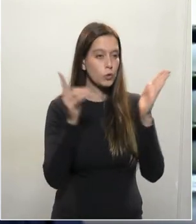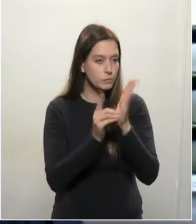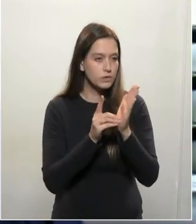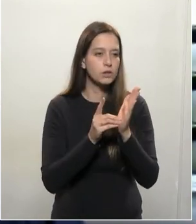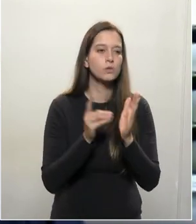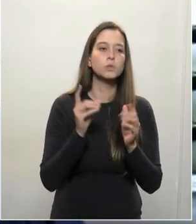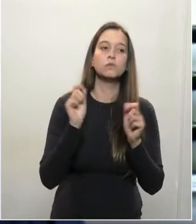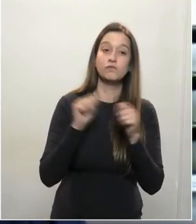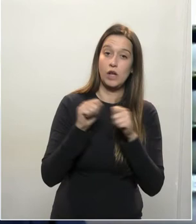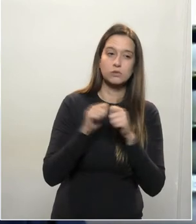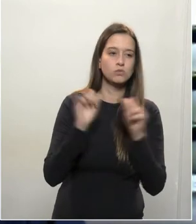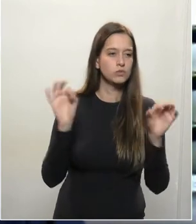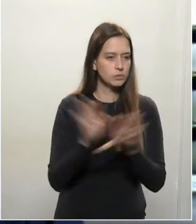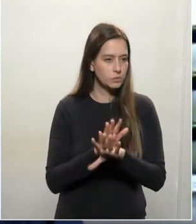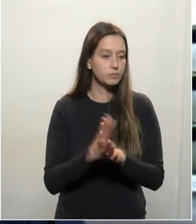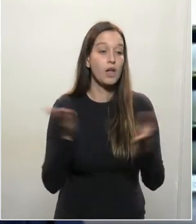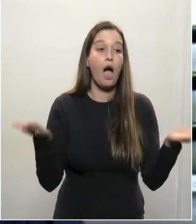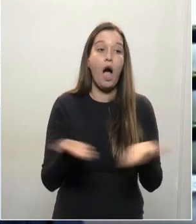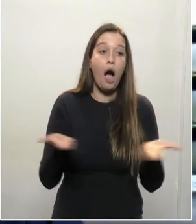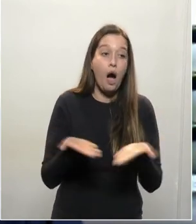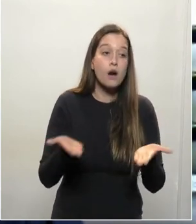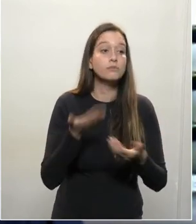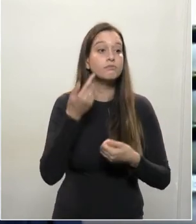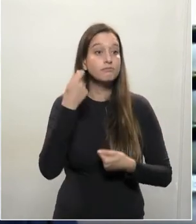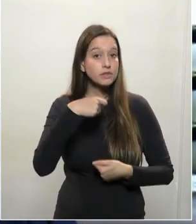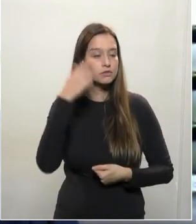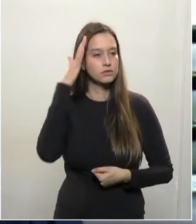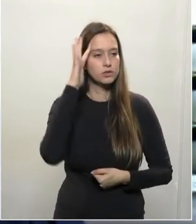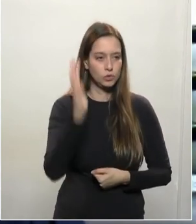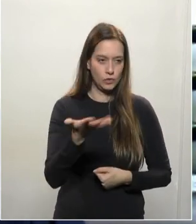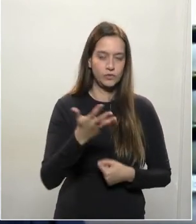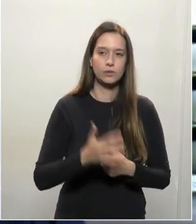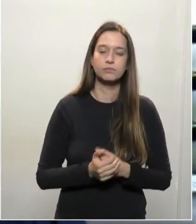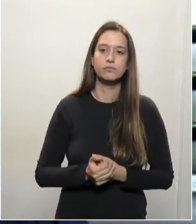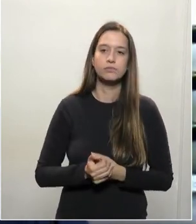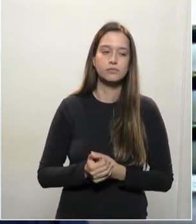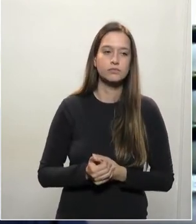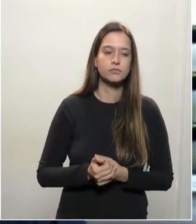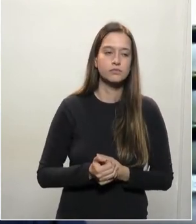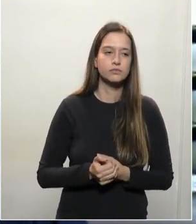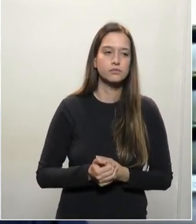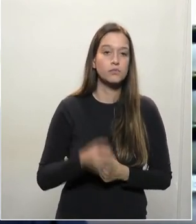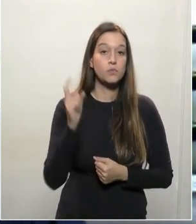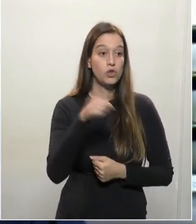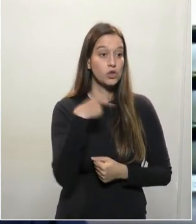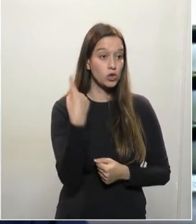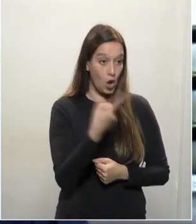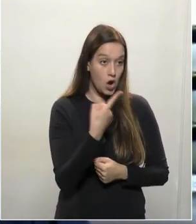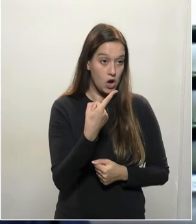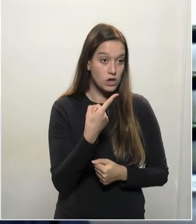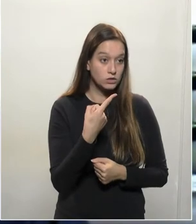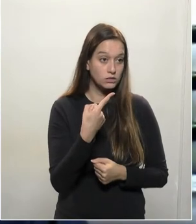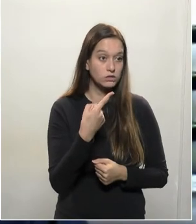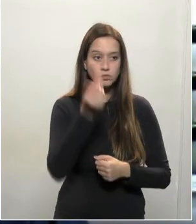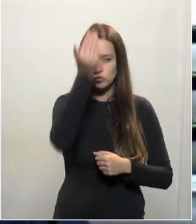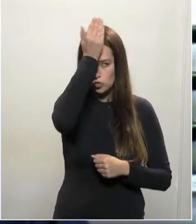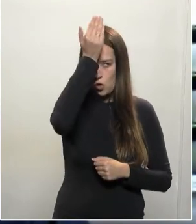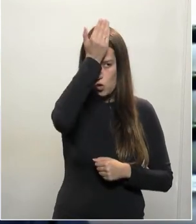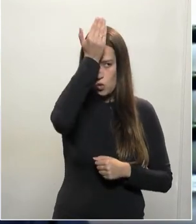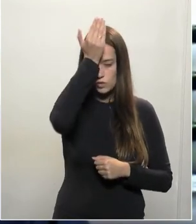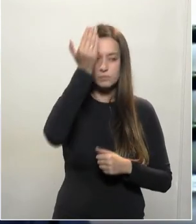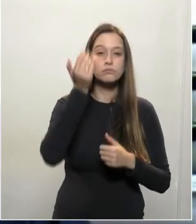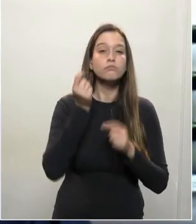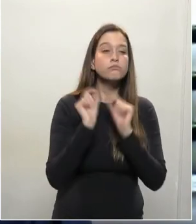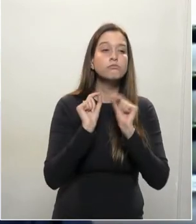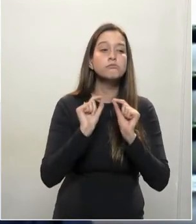Agora, mas vamos retomar, então, as conversações. O nosso líder, Roussein, ele puxou esta situação